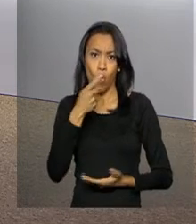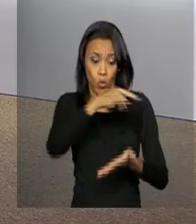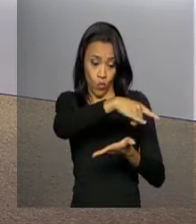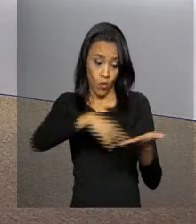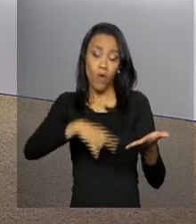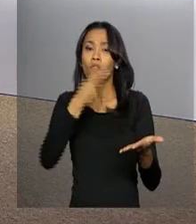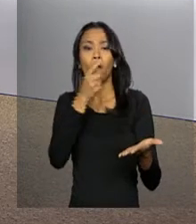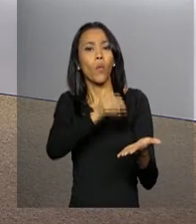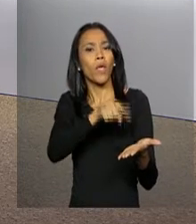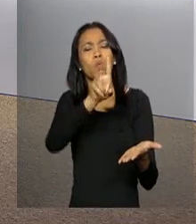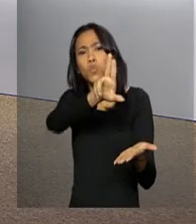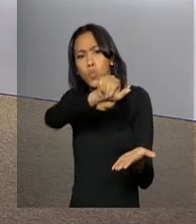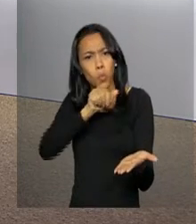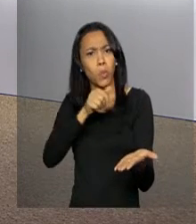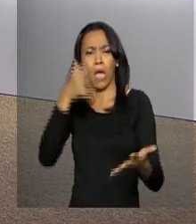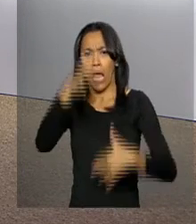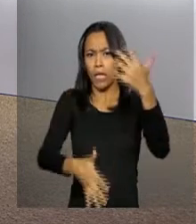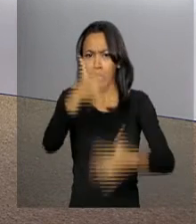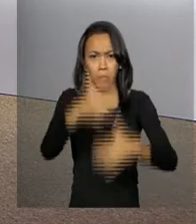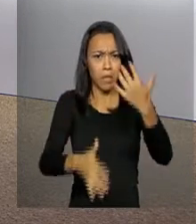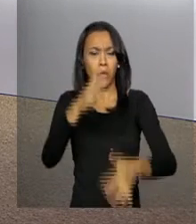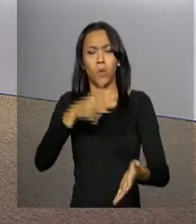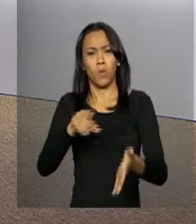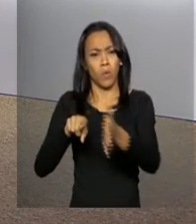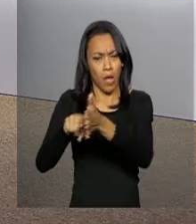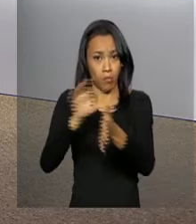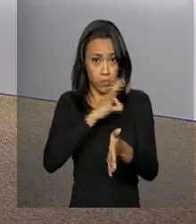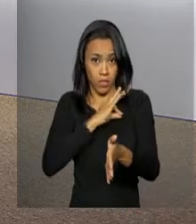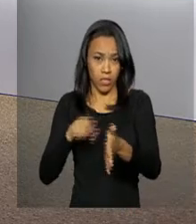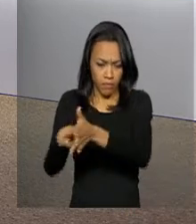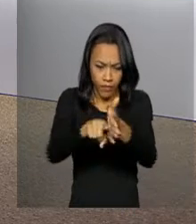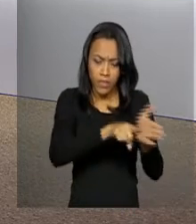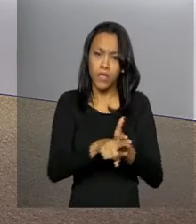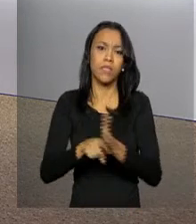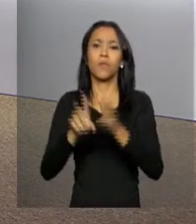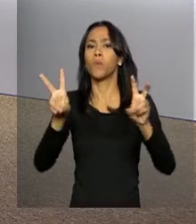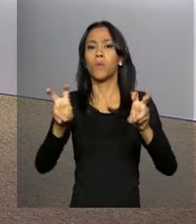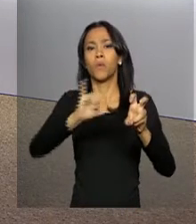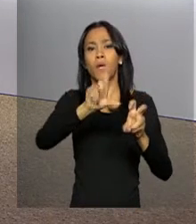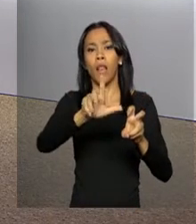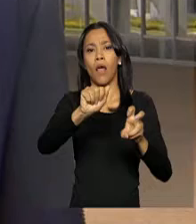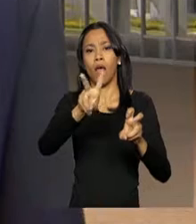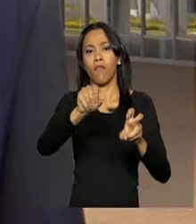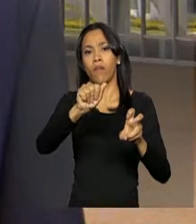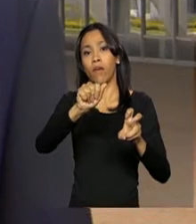que o governo nunca interferiu nas investigações da Operação Lava Jato. O repórter Ricardo Carandina tem outras informações.